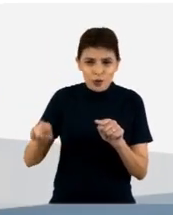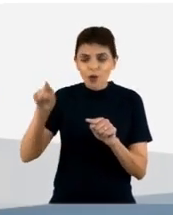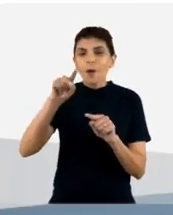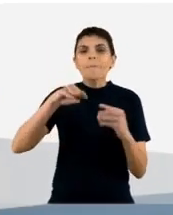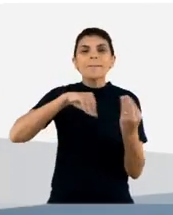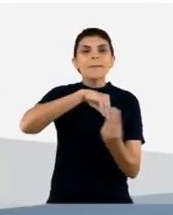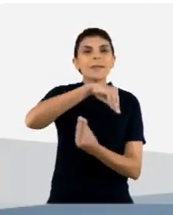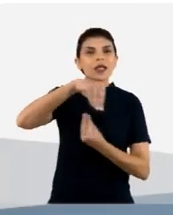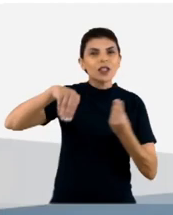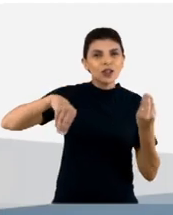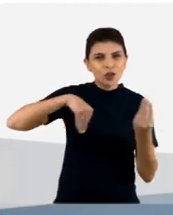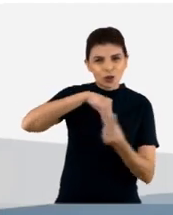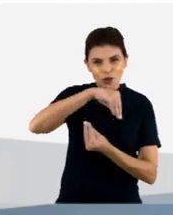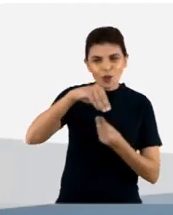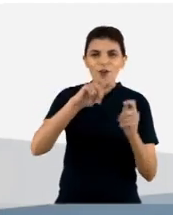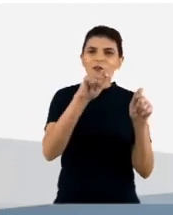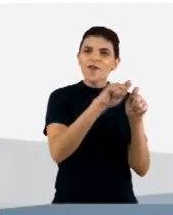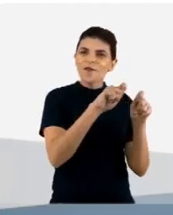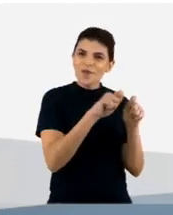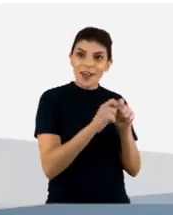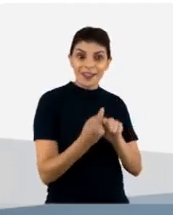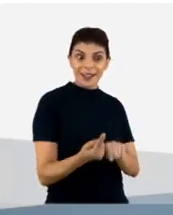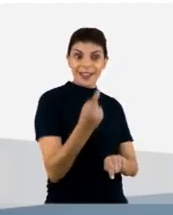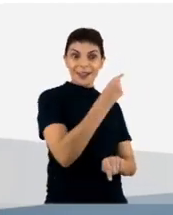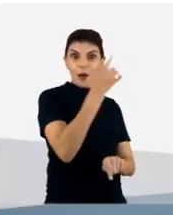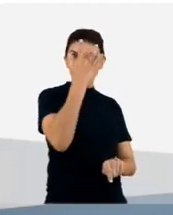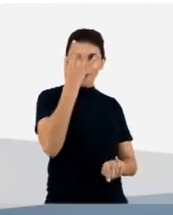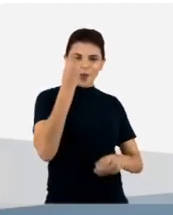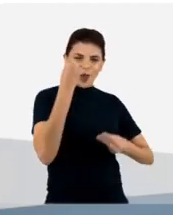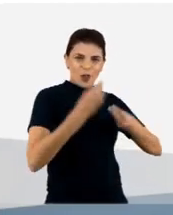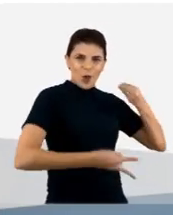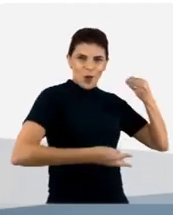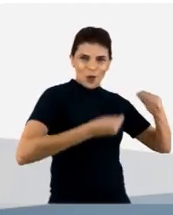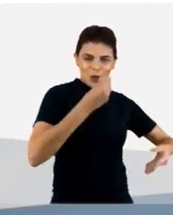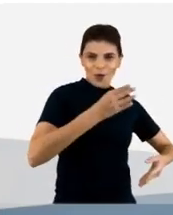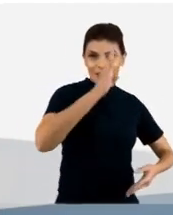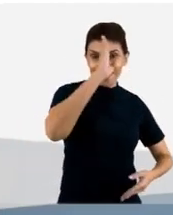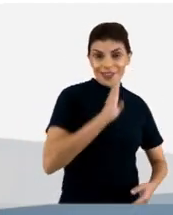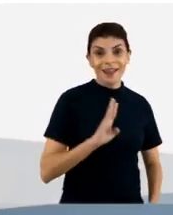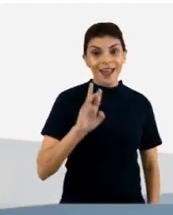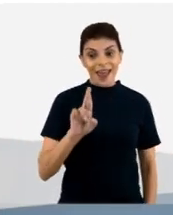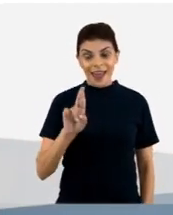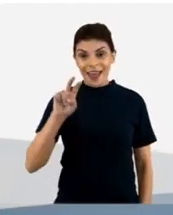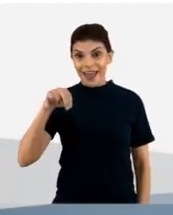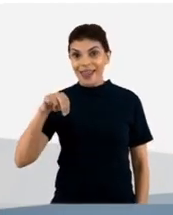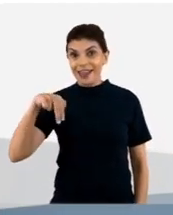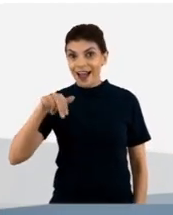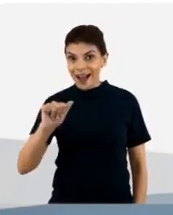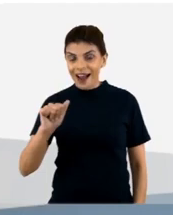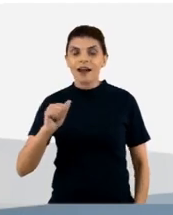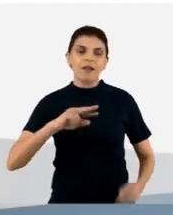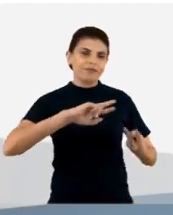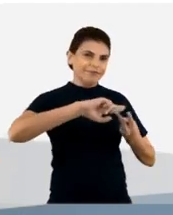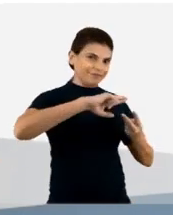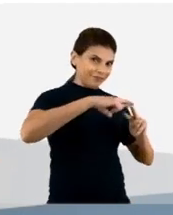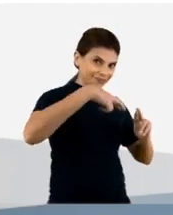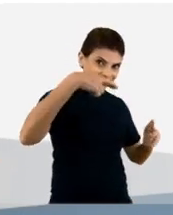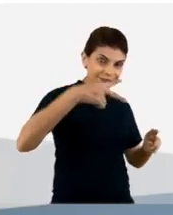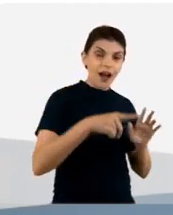mistura de fagos que é proveniente daqueles doadores, do RNA mensageiro daqueles doadores,